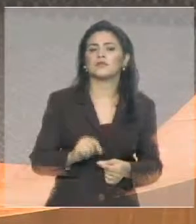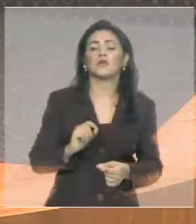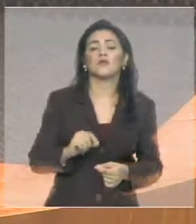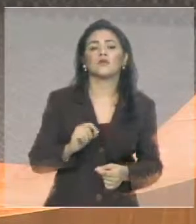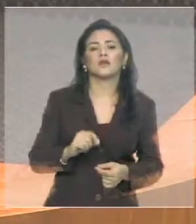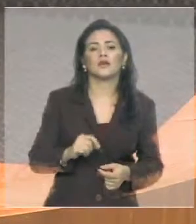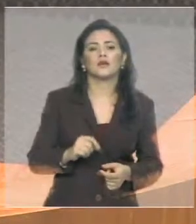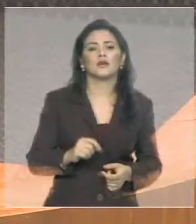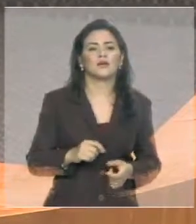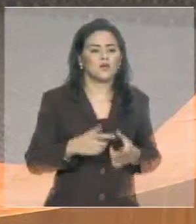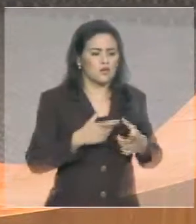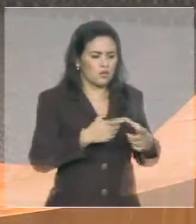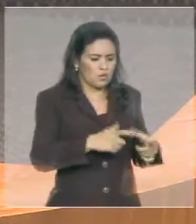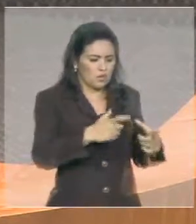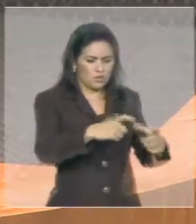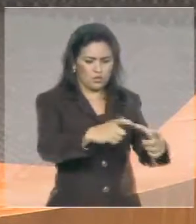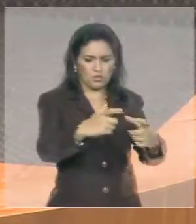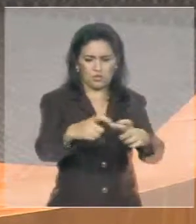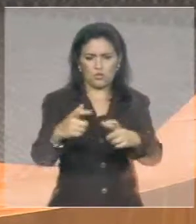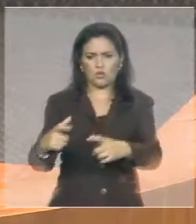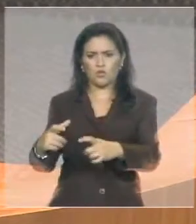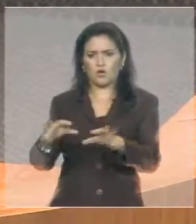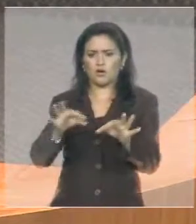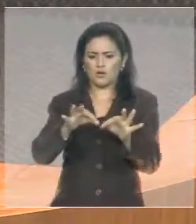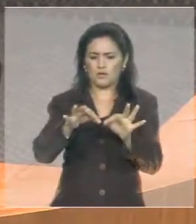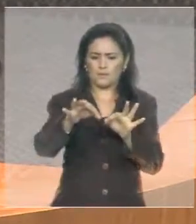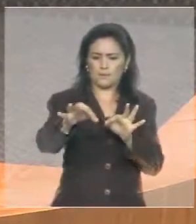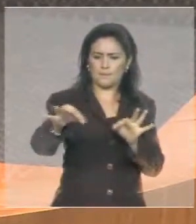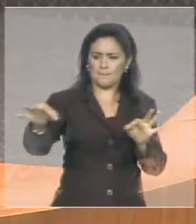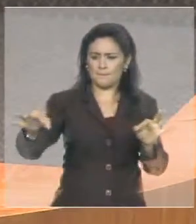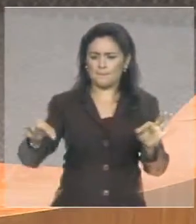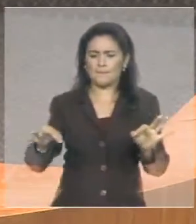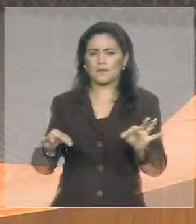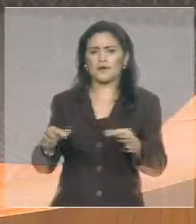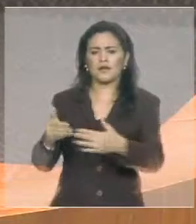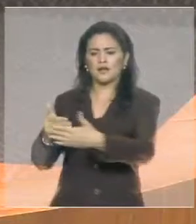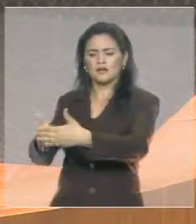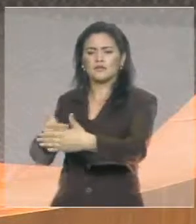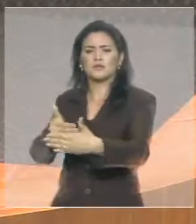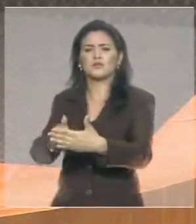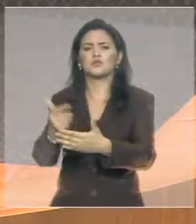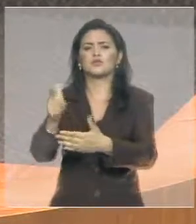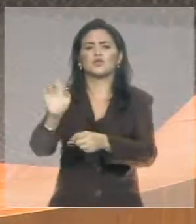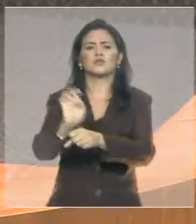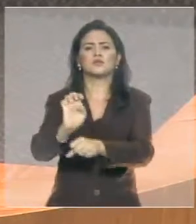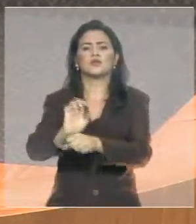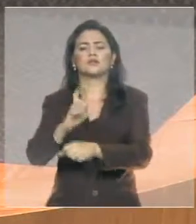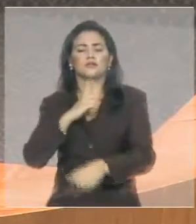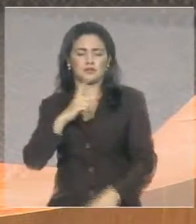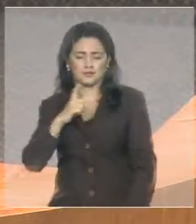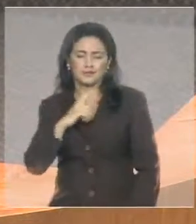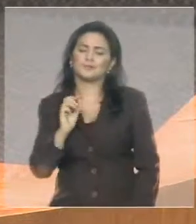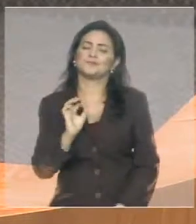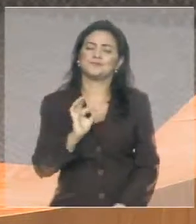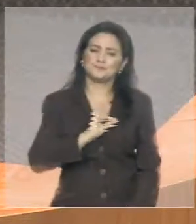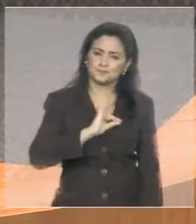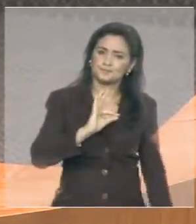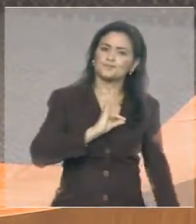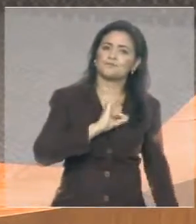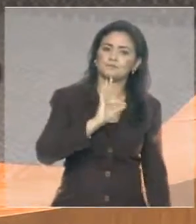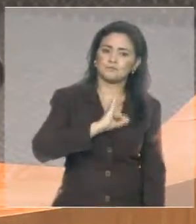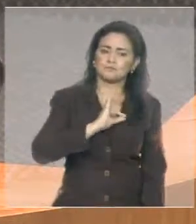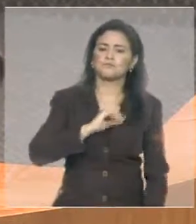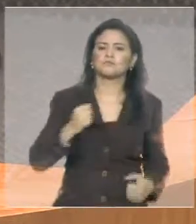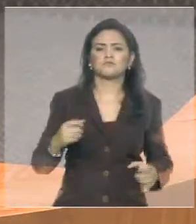falava aqui das forças conjuntas. Vamos unir esforços, é a Polícia Federal, Polícia Rodoviária Federal, Polícia Militar,